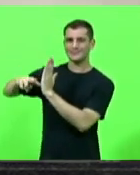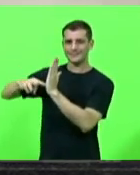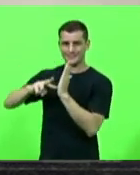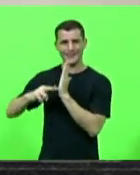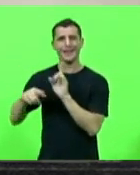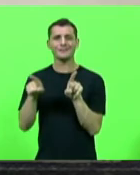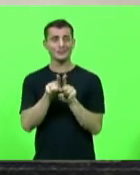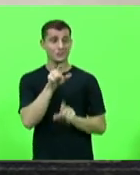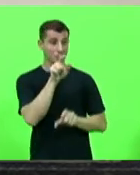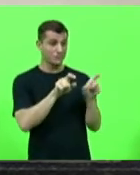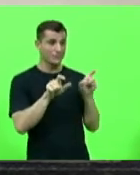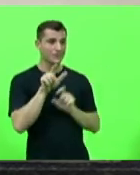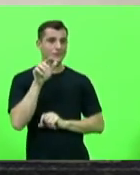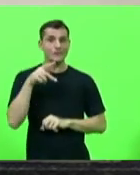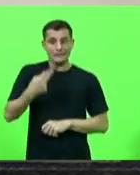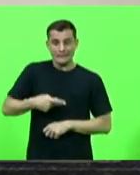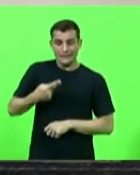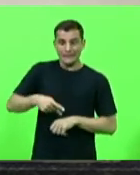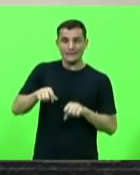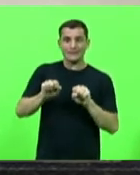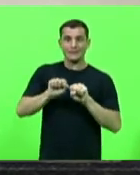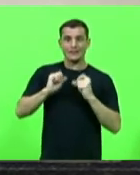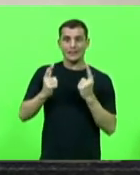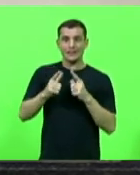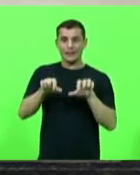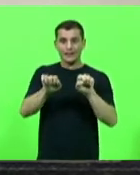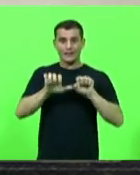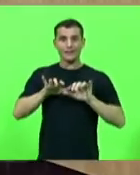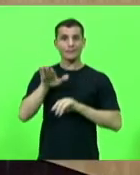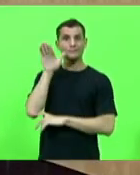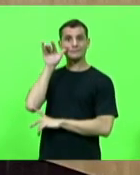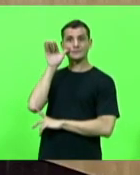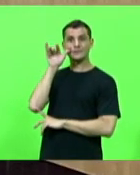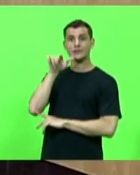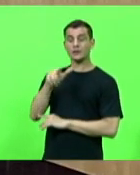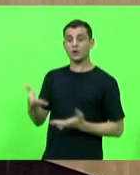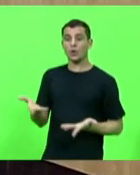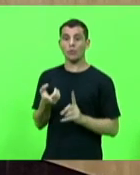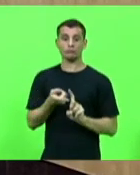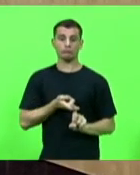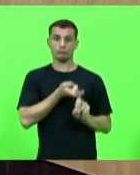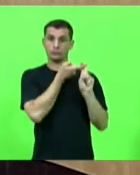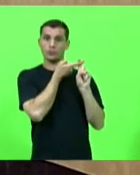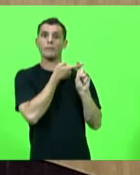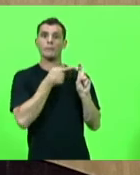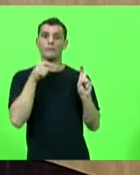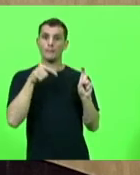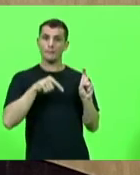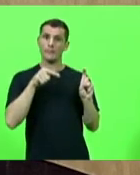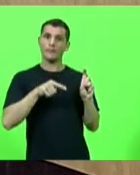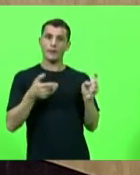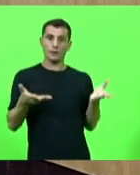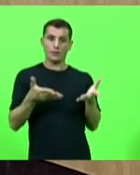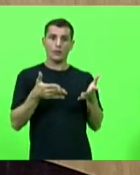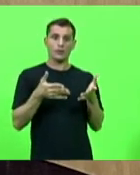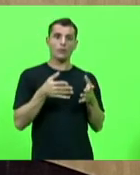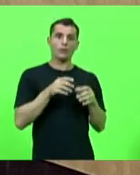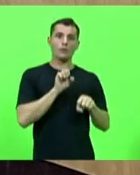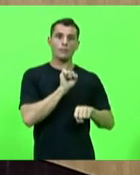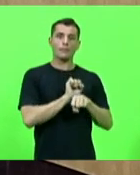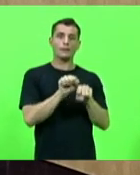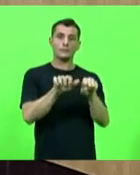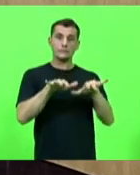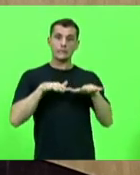acompanham aqui no plenário suspende essa sessão pelo horário regimental das